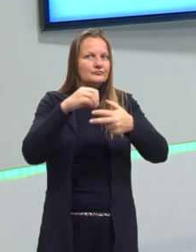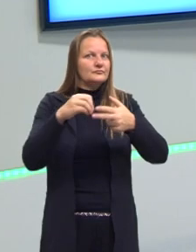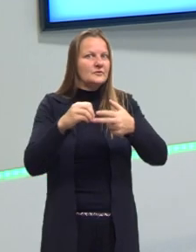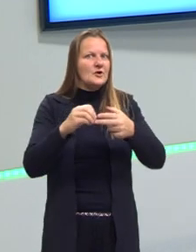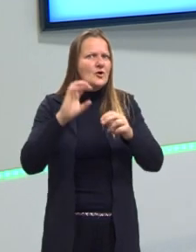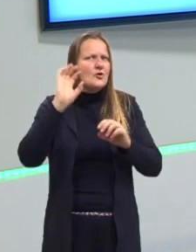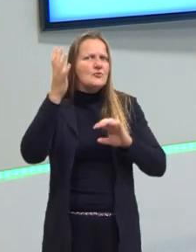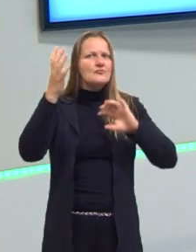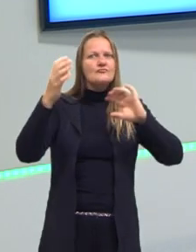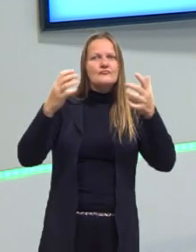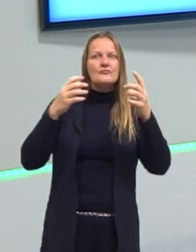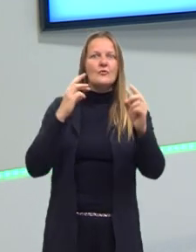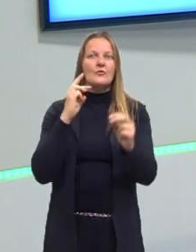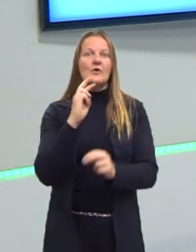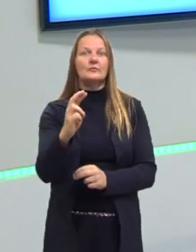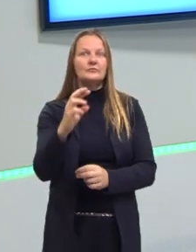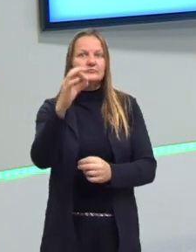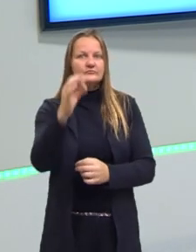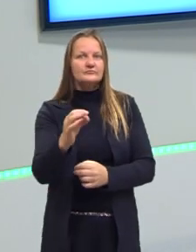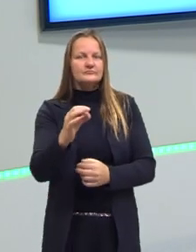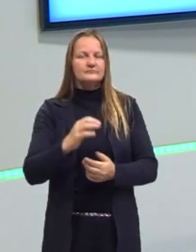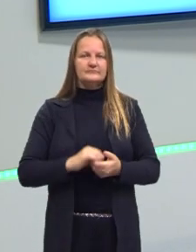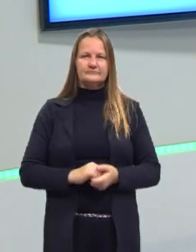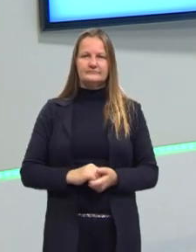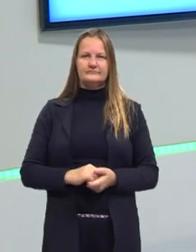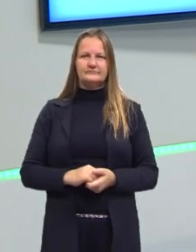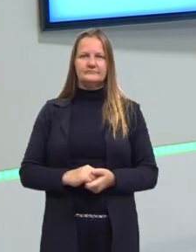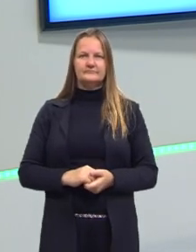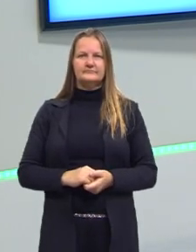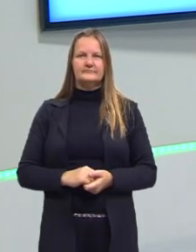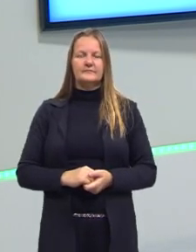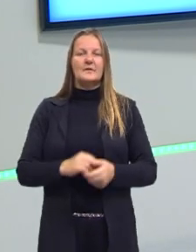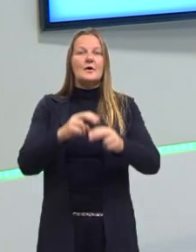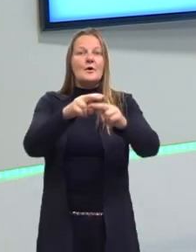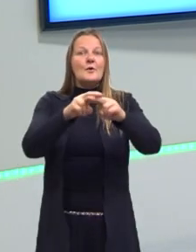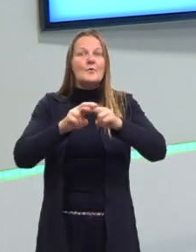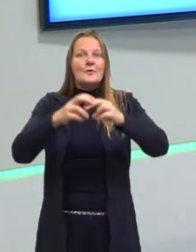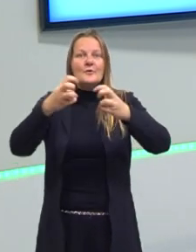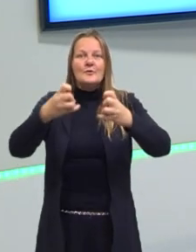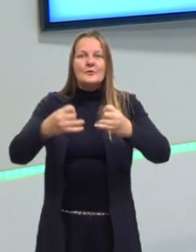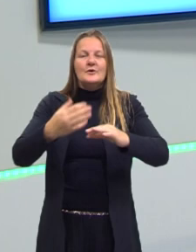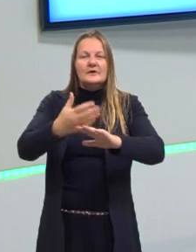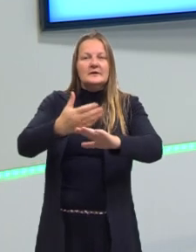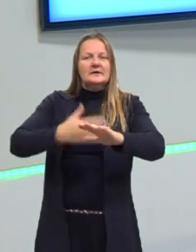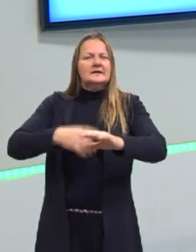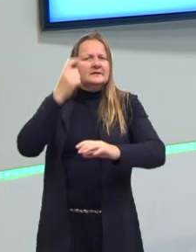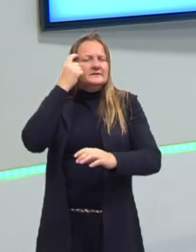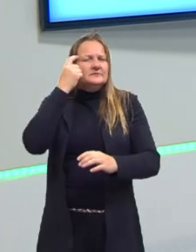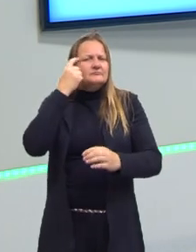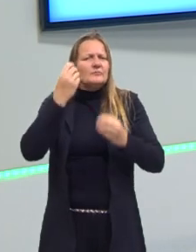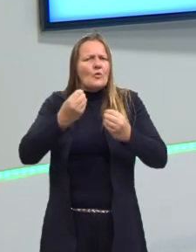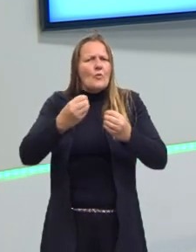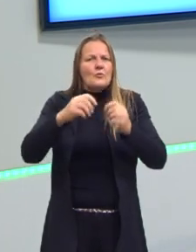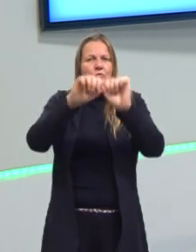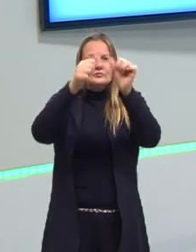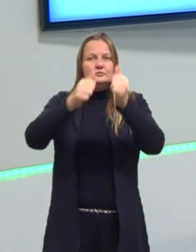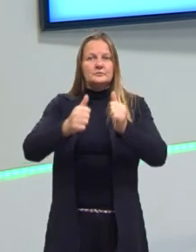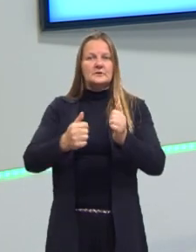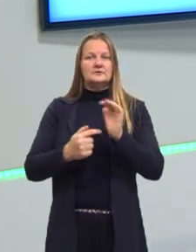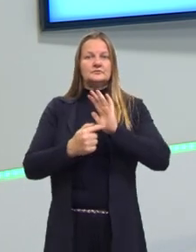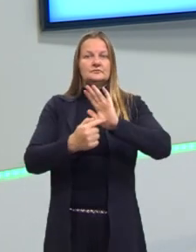resoluções das questões também. Para isso, antes de pensar como é que essas imagens